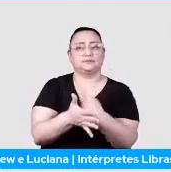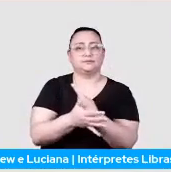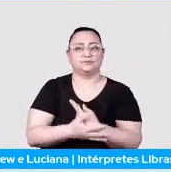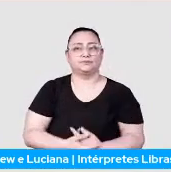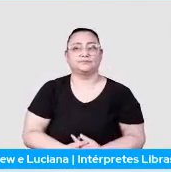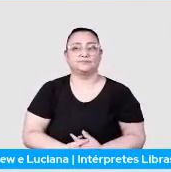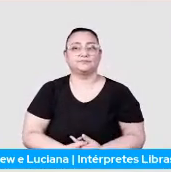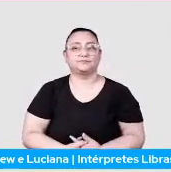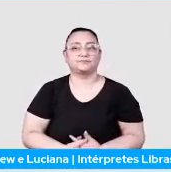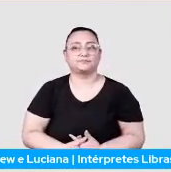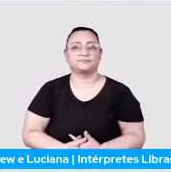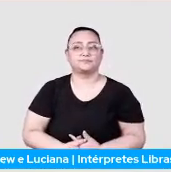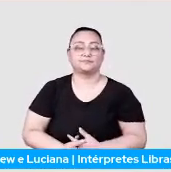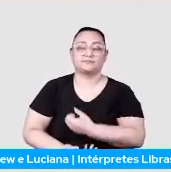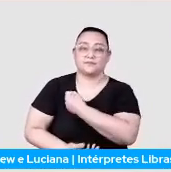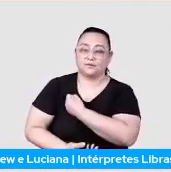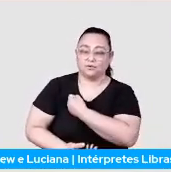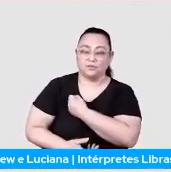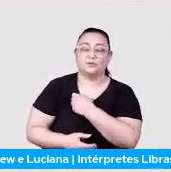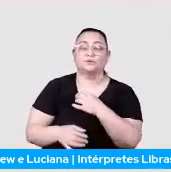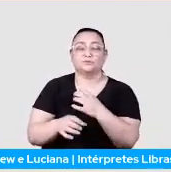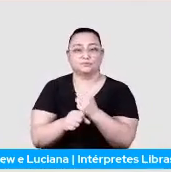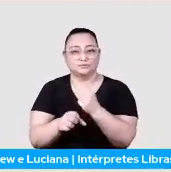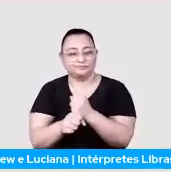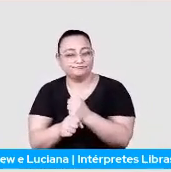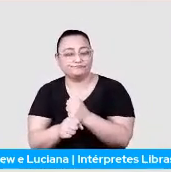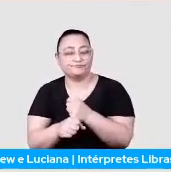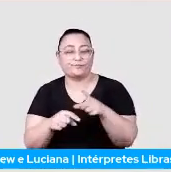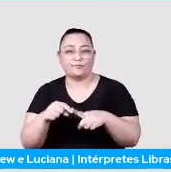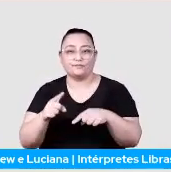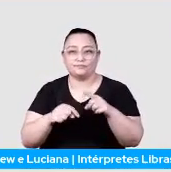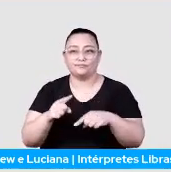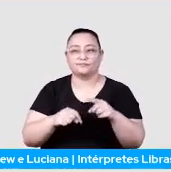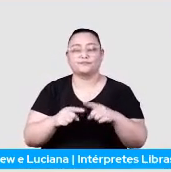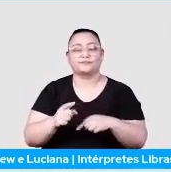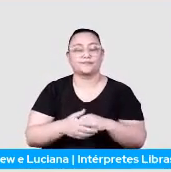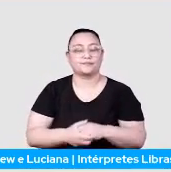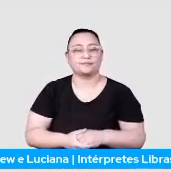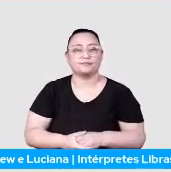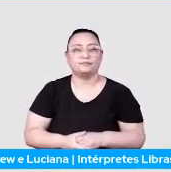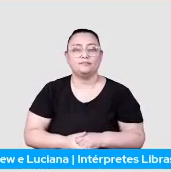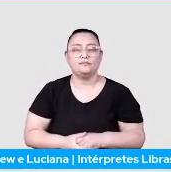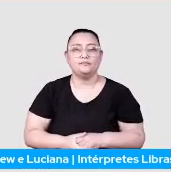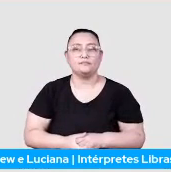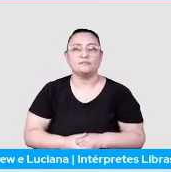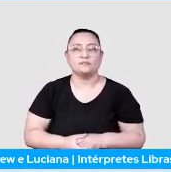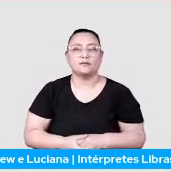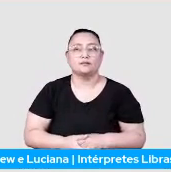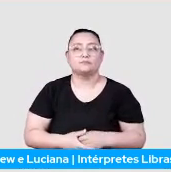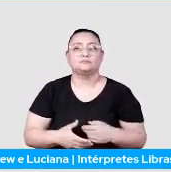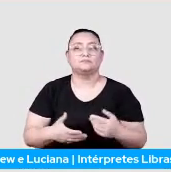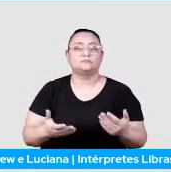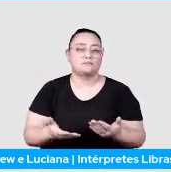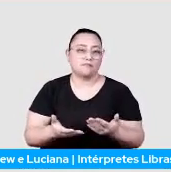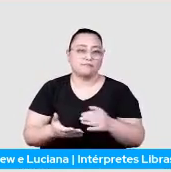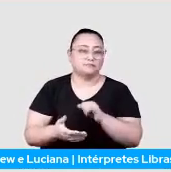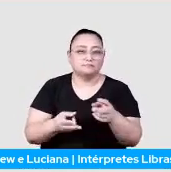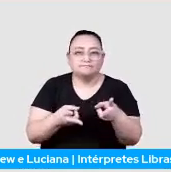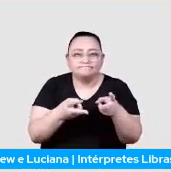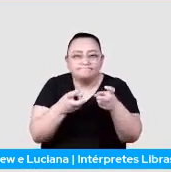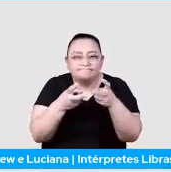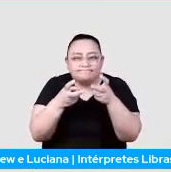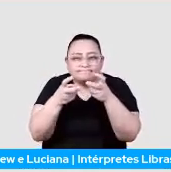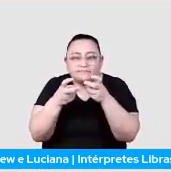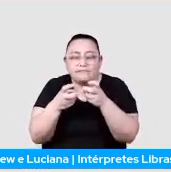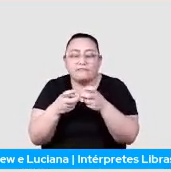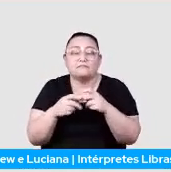Do número total de itens e agora da description, no caso. Se prestar atenção, no fim